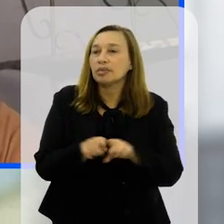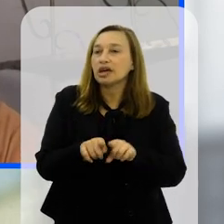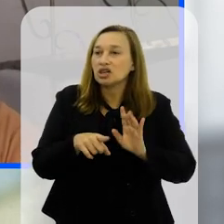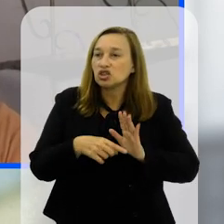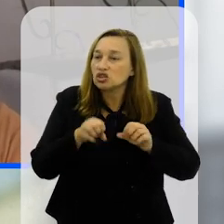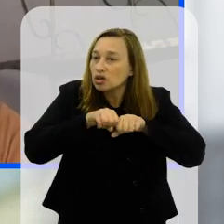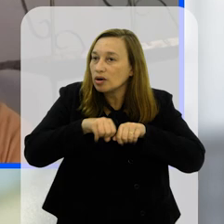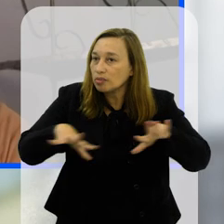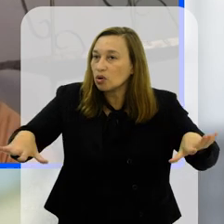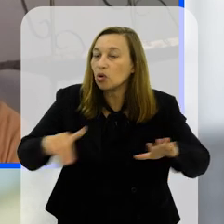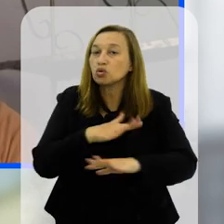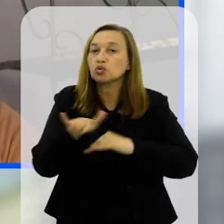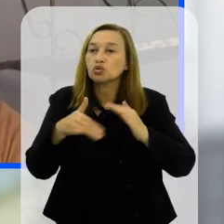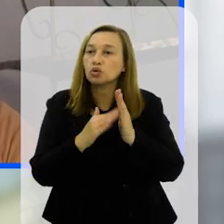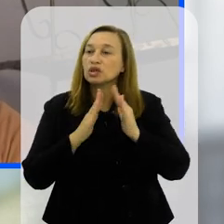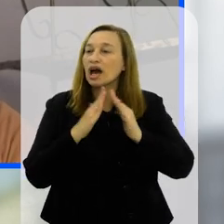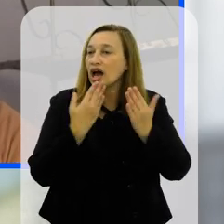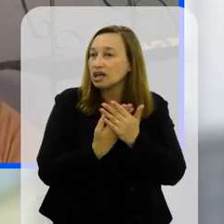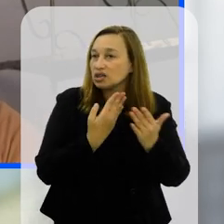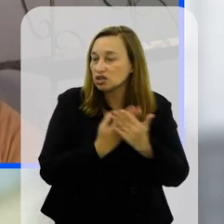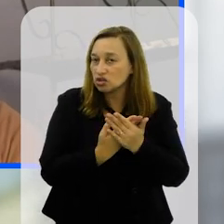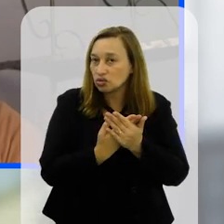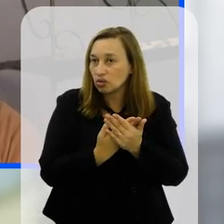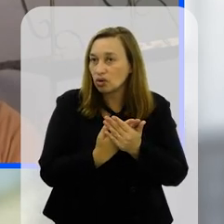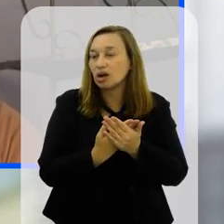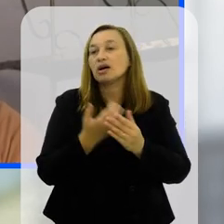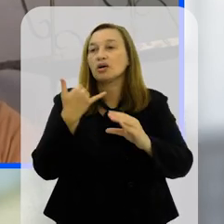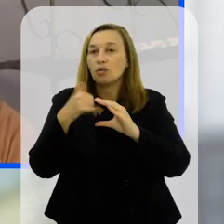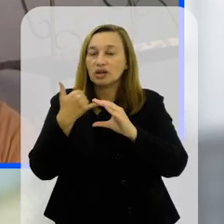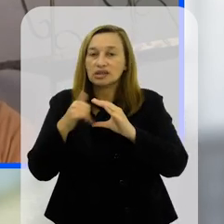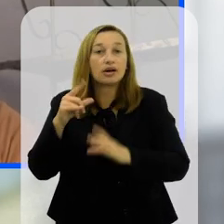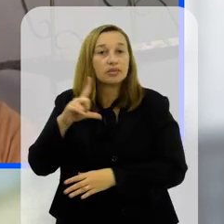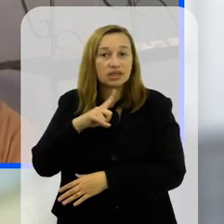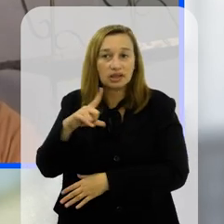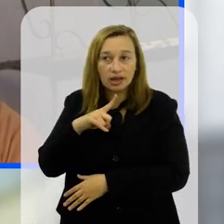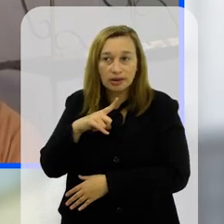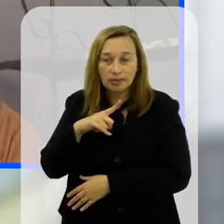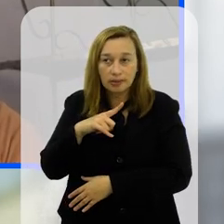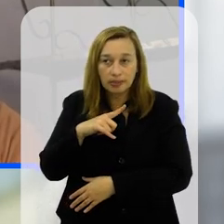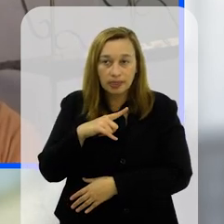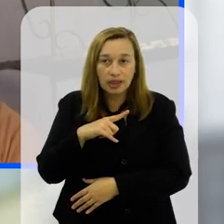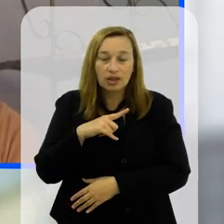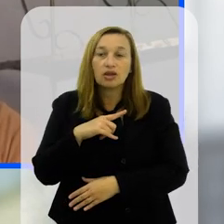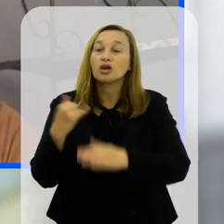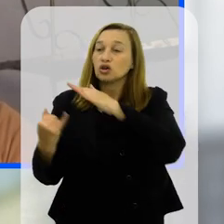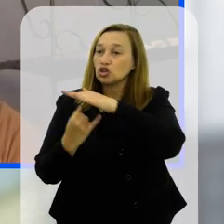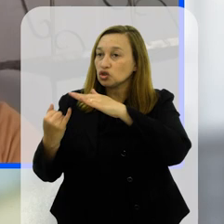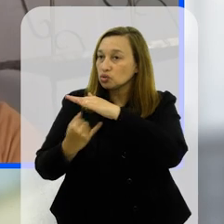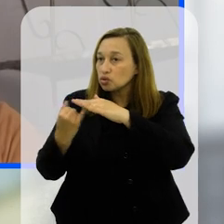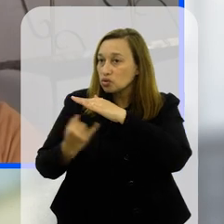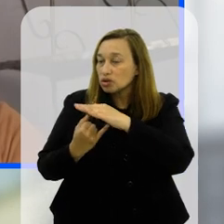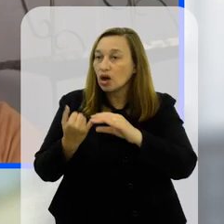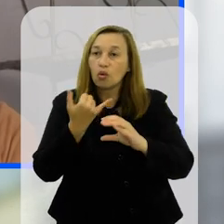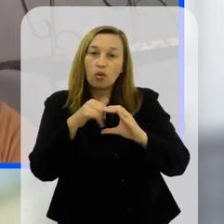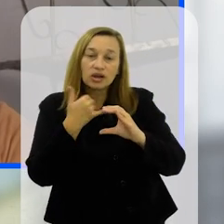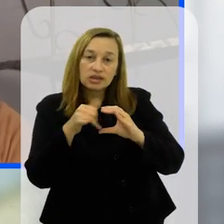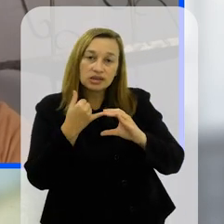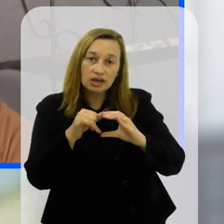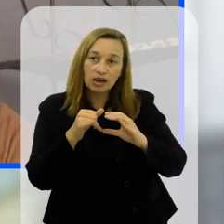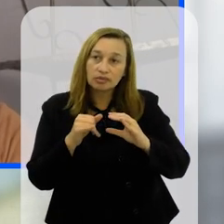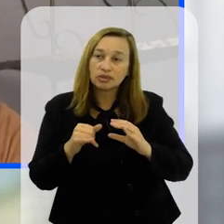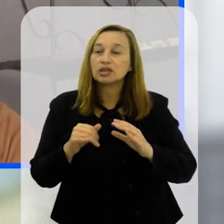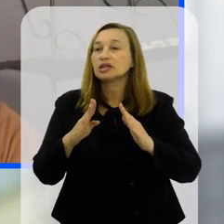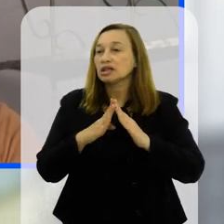unidades escolares agora todas as nossas unidades escolares também atendem via WhatsApp né então você tem um celular institucional em cada unidade escolar